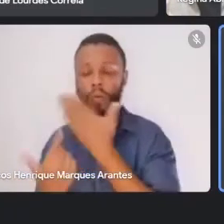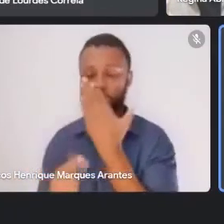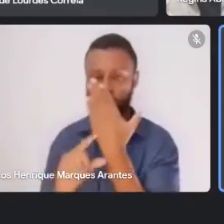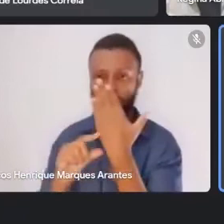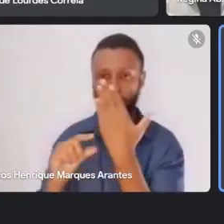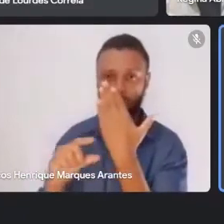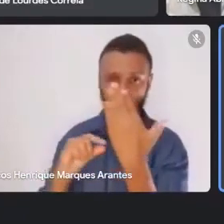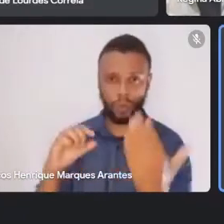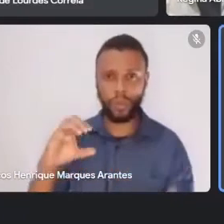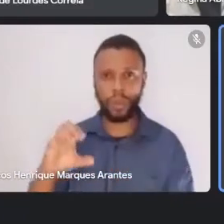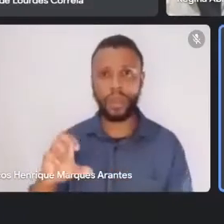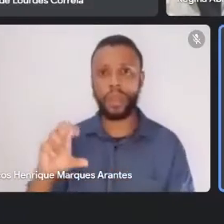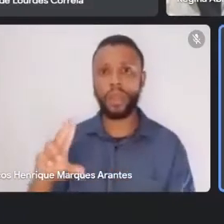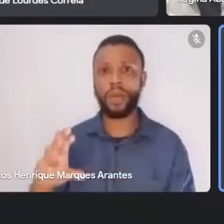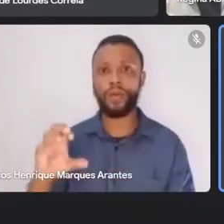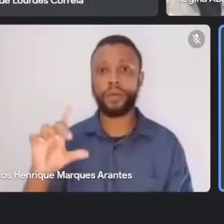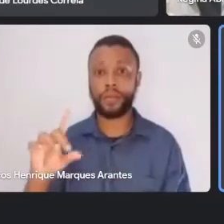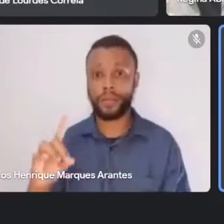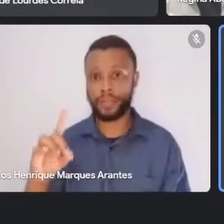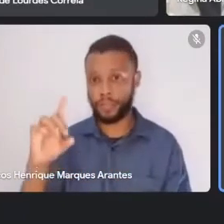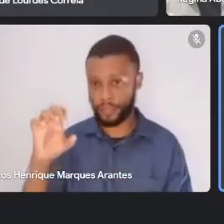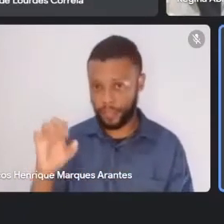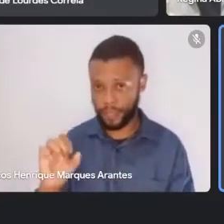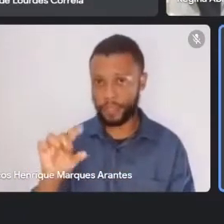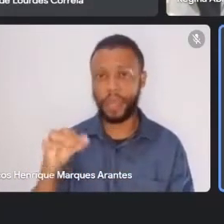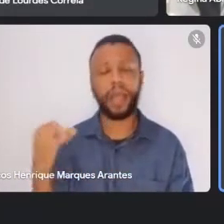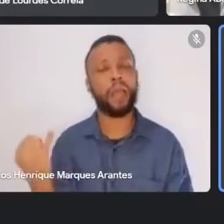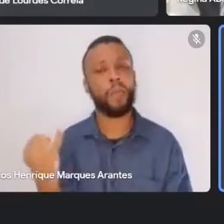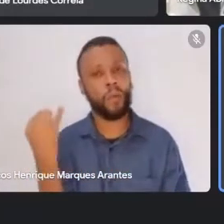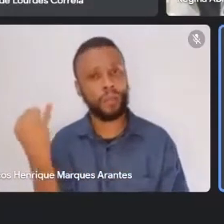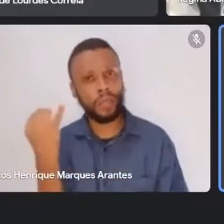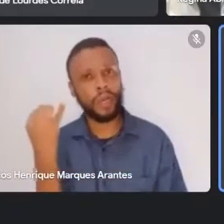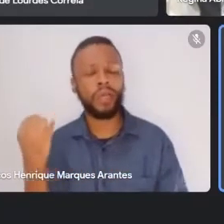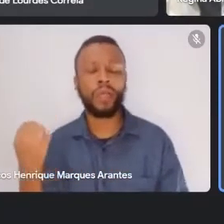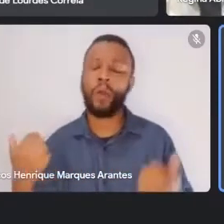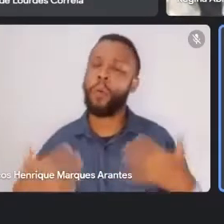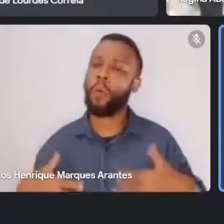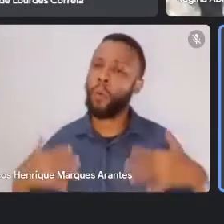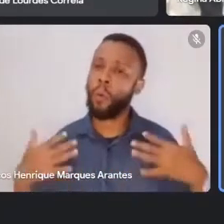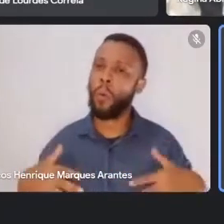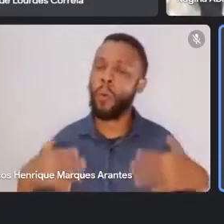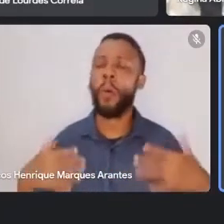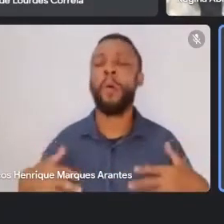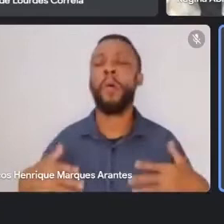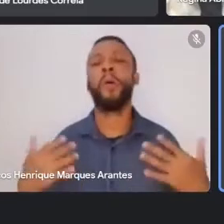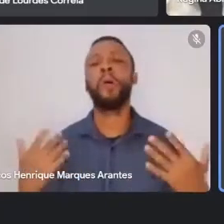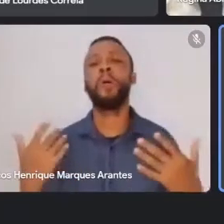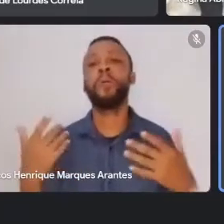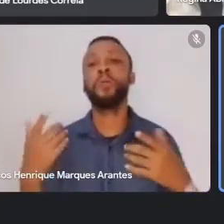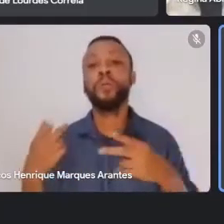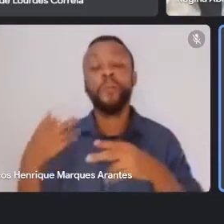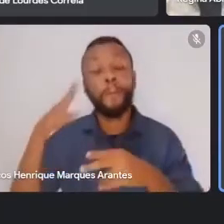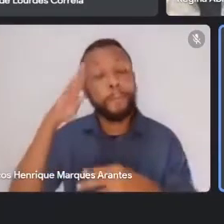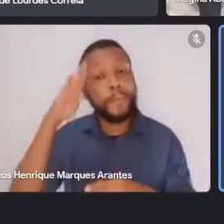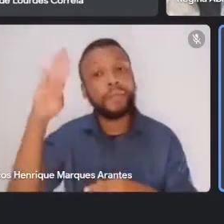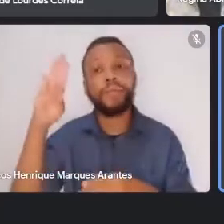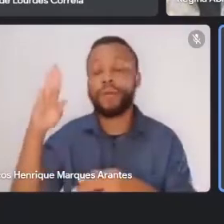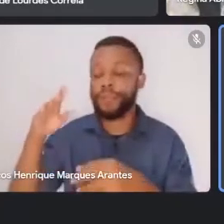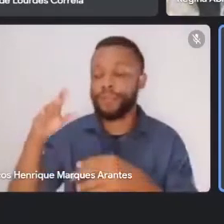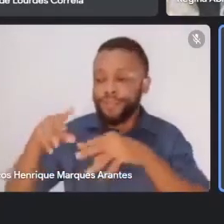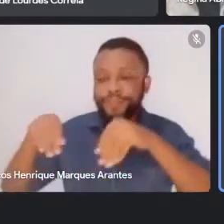do Pelarmino de Mendonça, foi extremamente importante na definição da fronteira com o Peru. Enquanto que